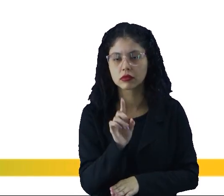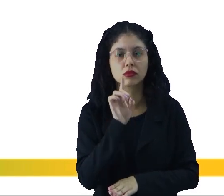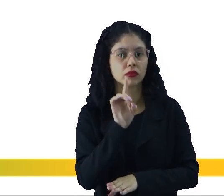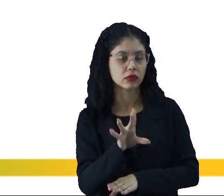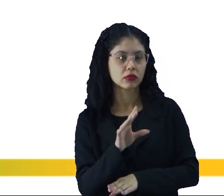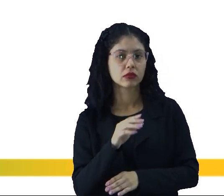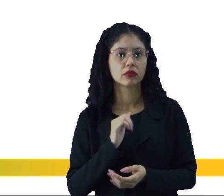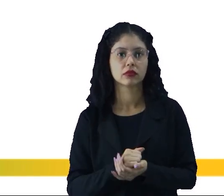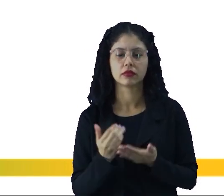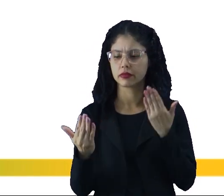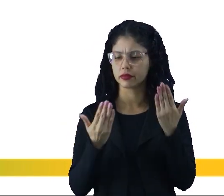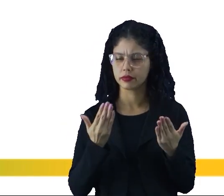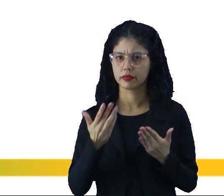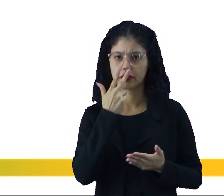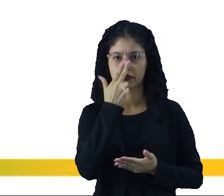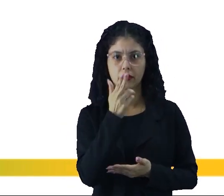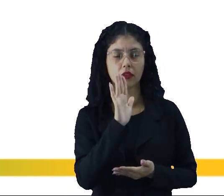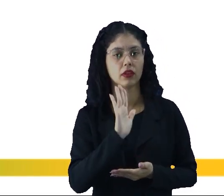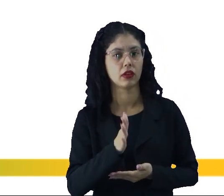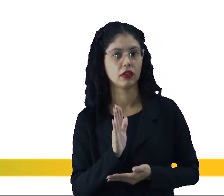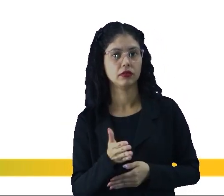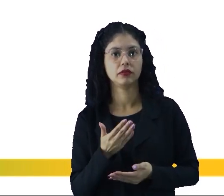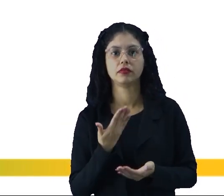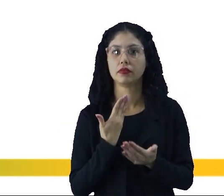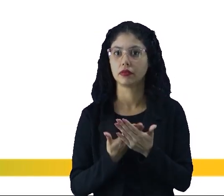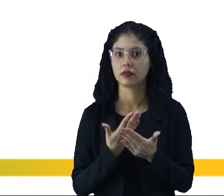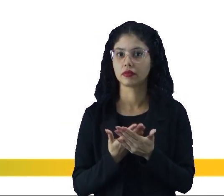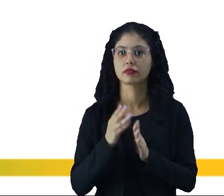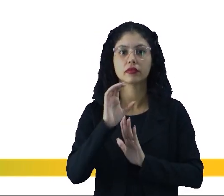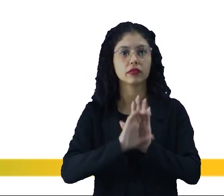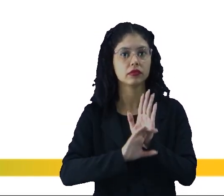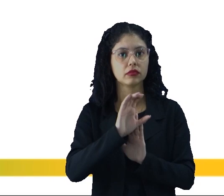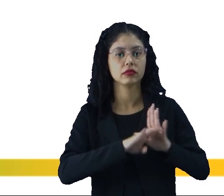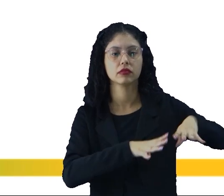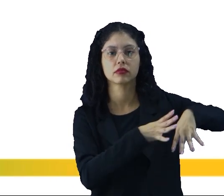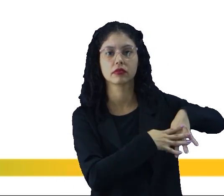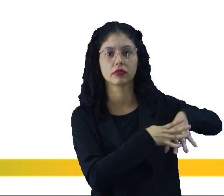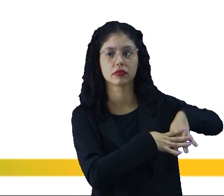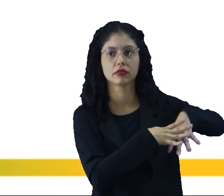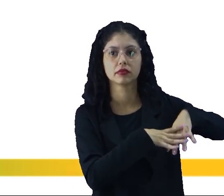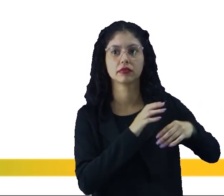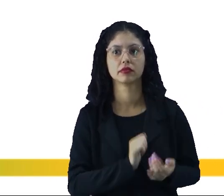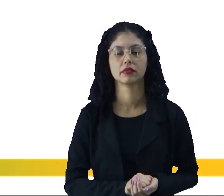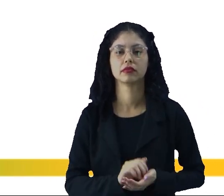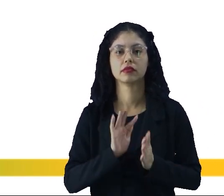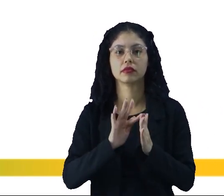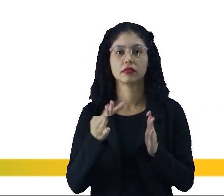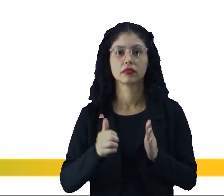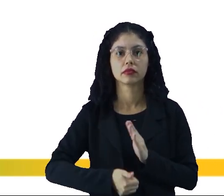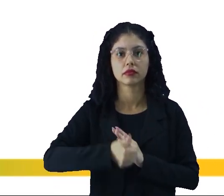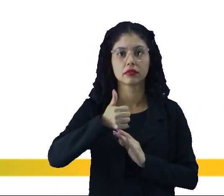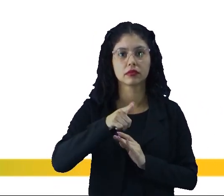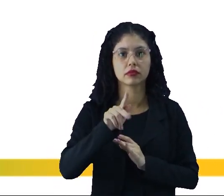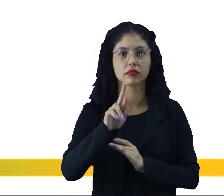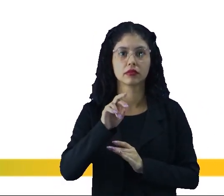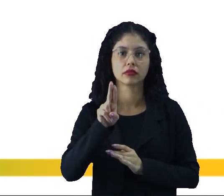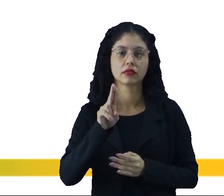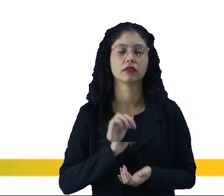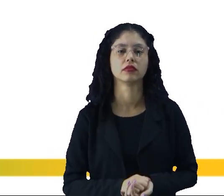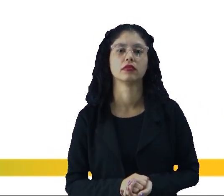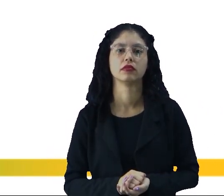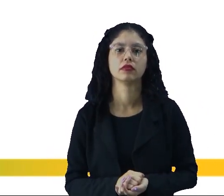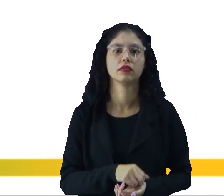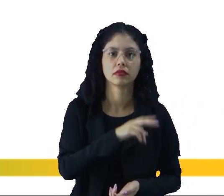é só você fazer uma associação do que você estuda lá no conteúdo de matemática. Função do primeiro